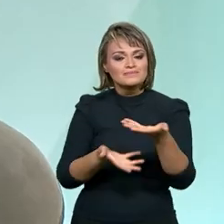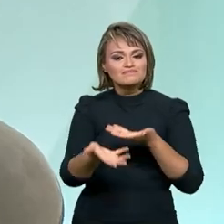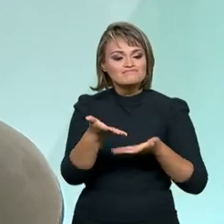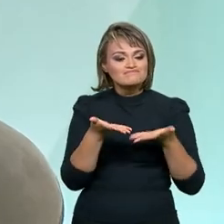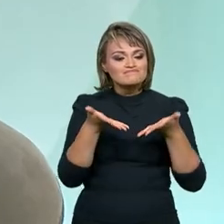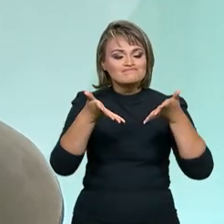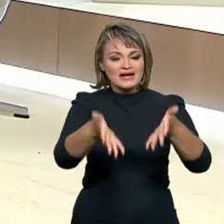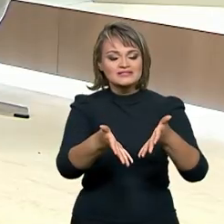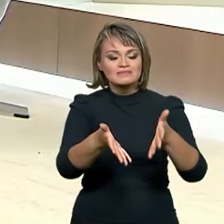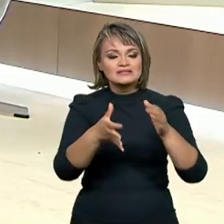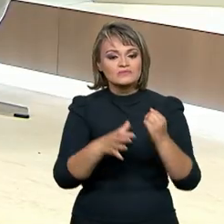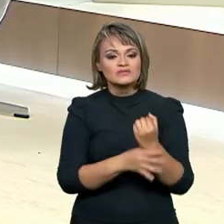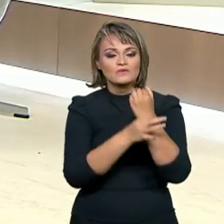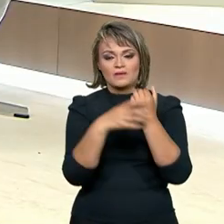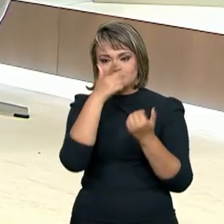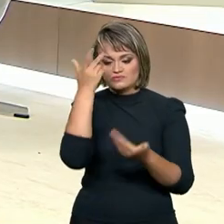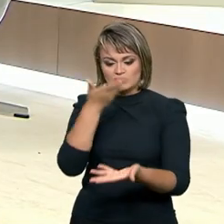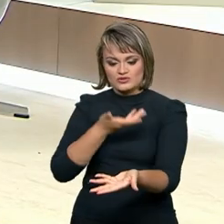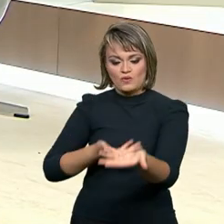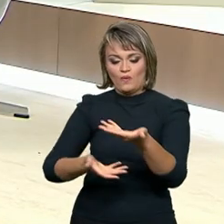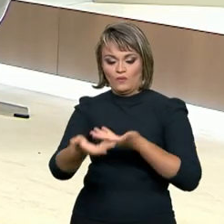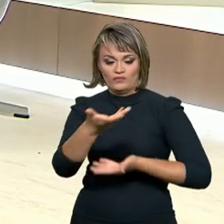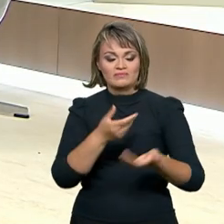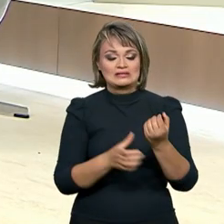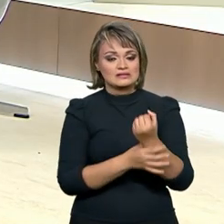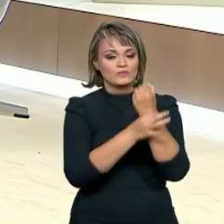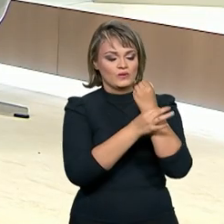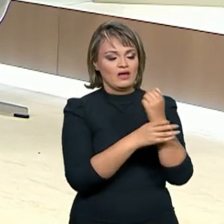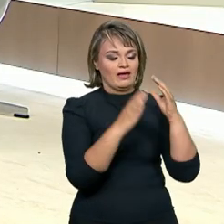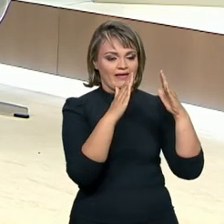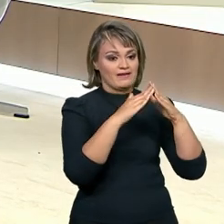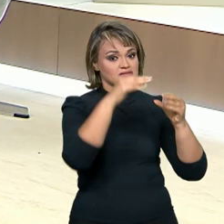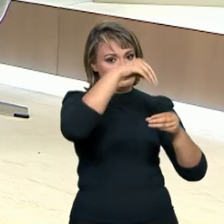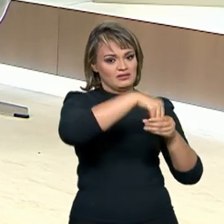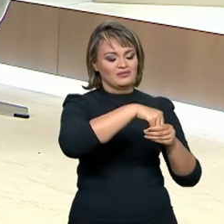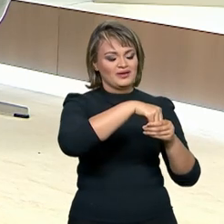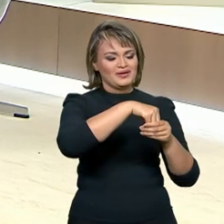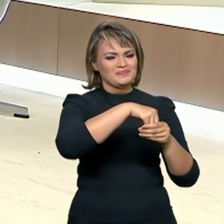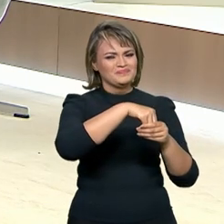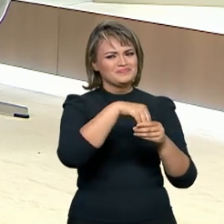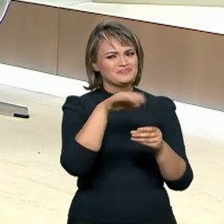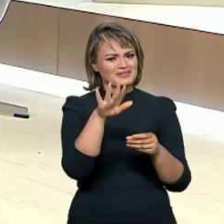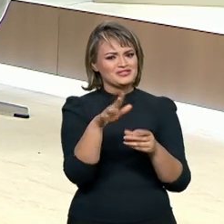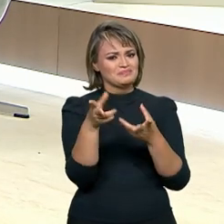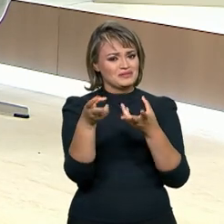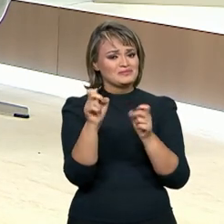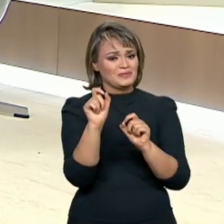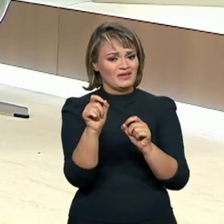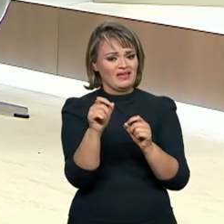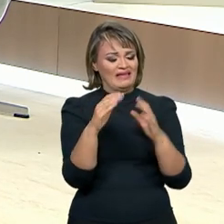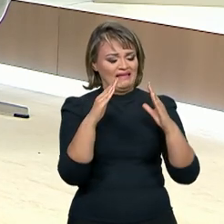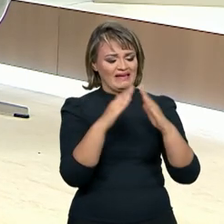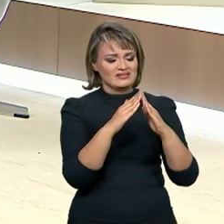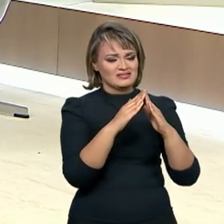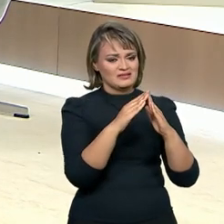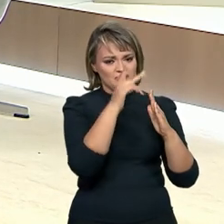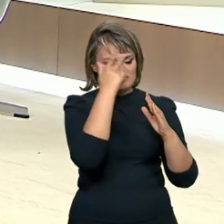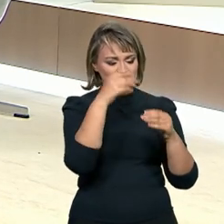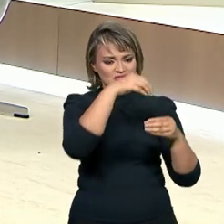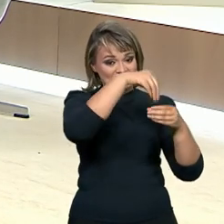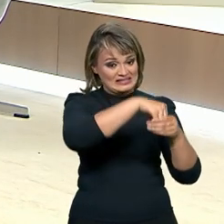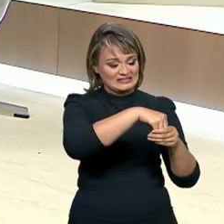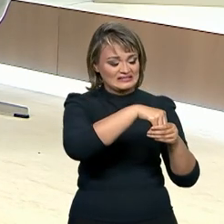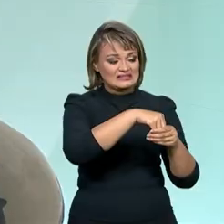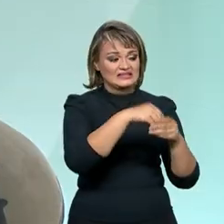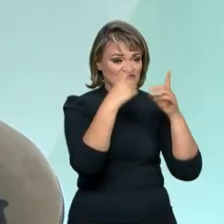uma convivência segura entre as pessoas dentro de casa, porque a gente percebeu, inclusive, que ao ficar em casa houve um